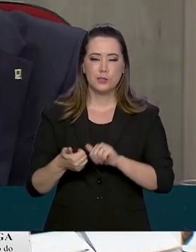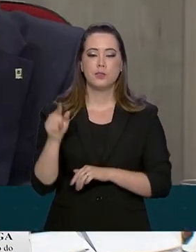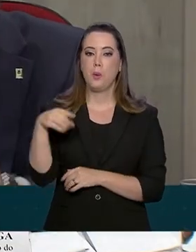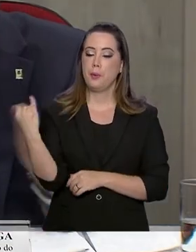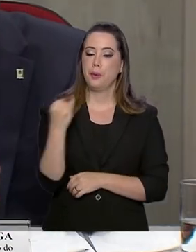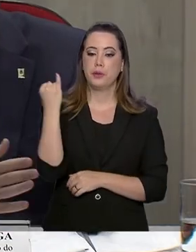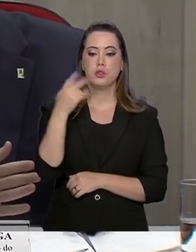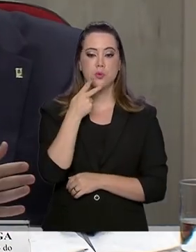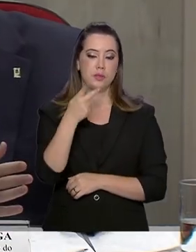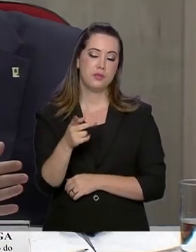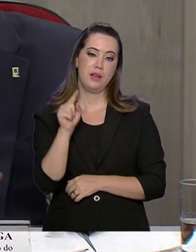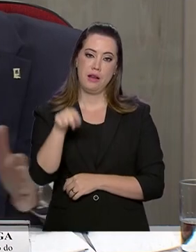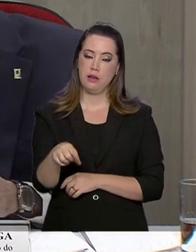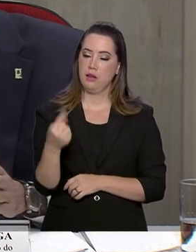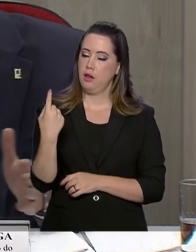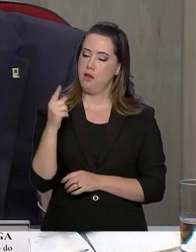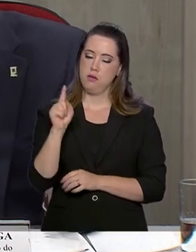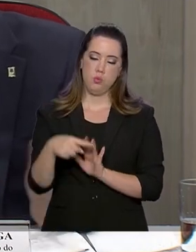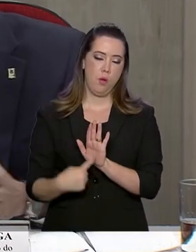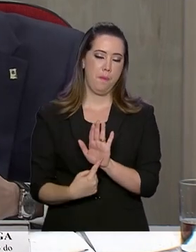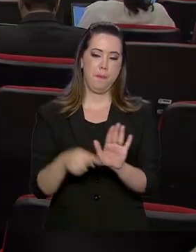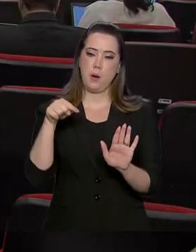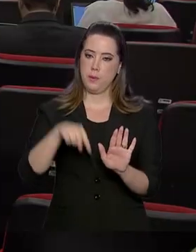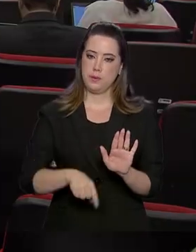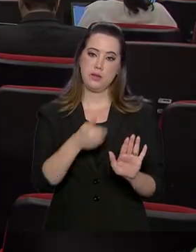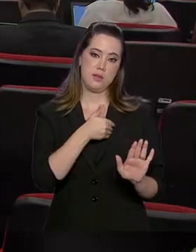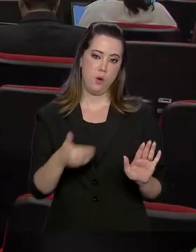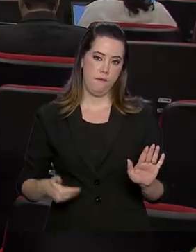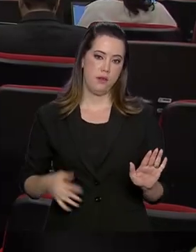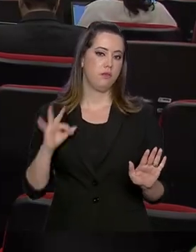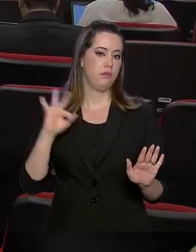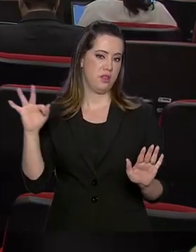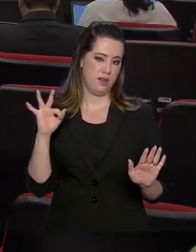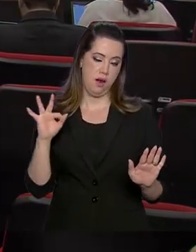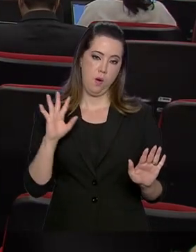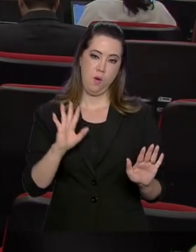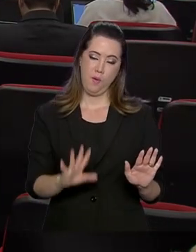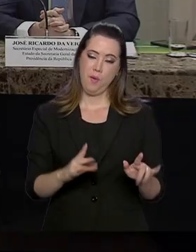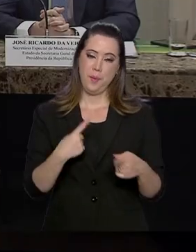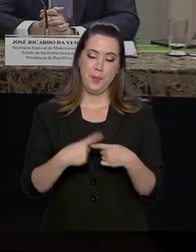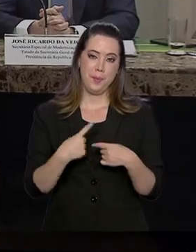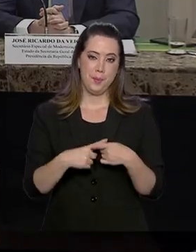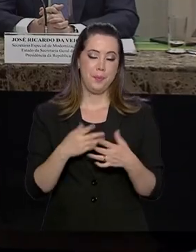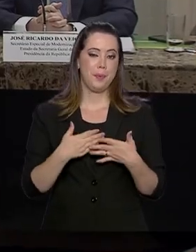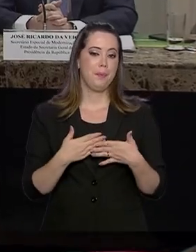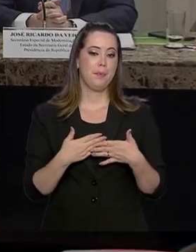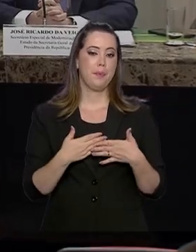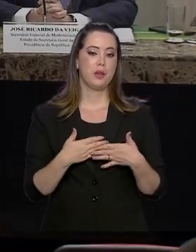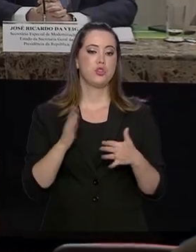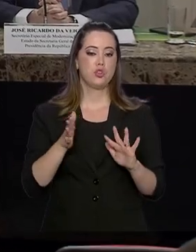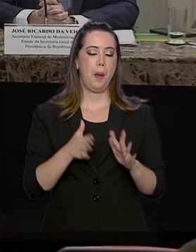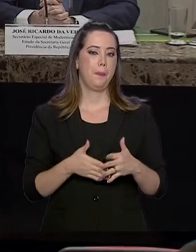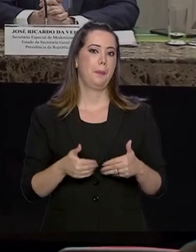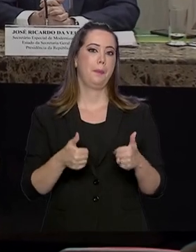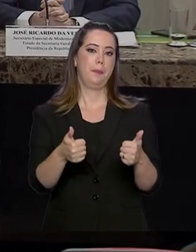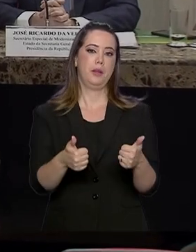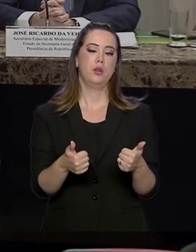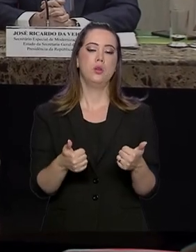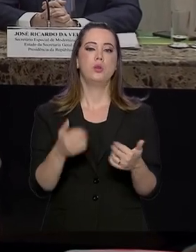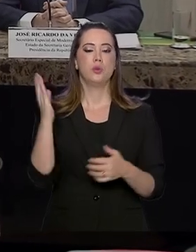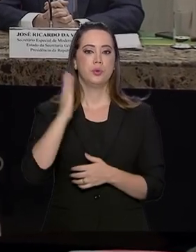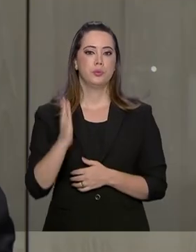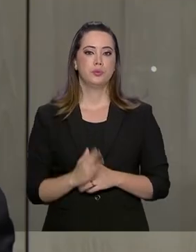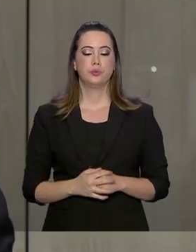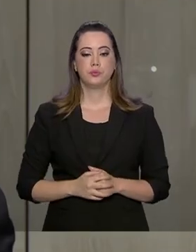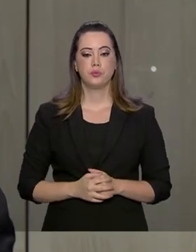mas destaca que eles ainda não refletem as ações que o governo federal já vem adotando para melhorar o ambiente de negócios no